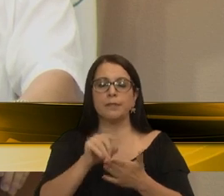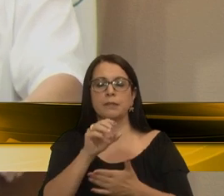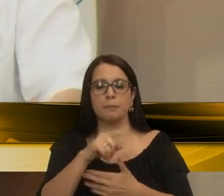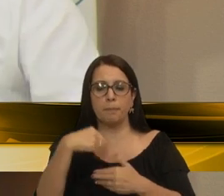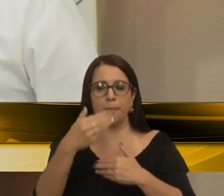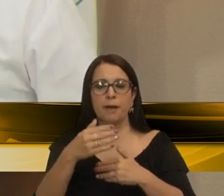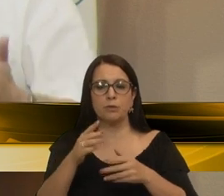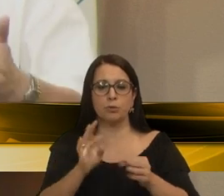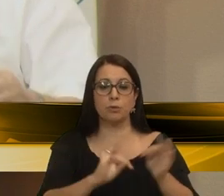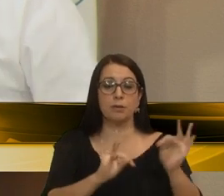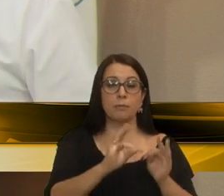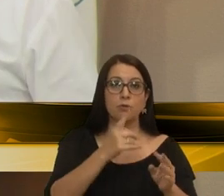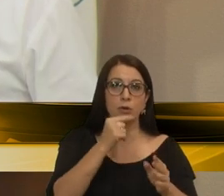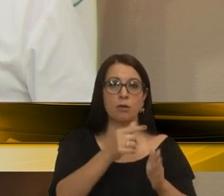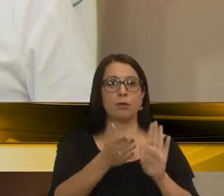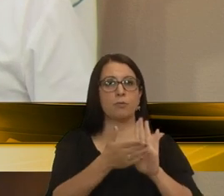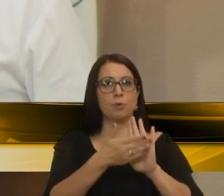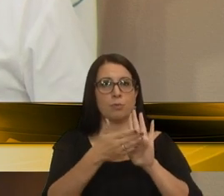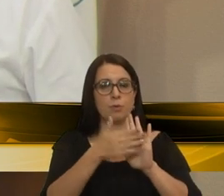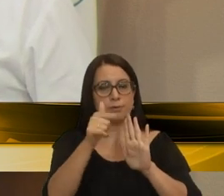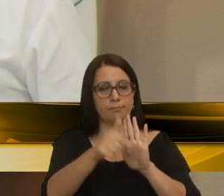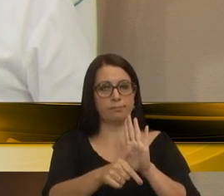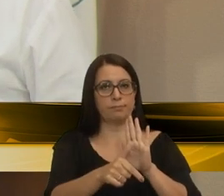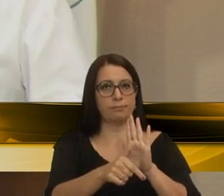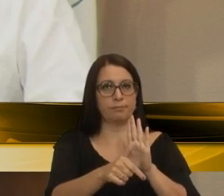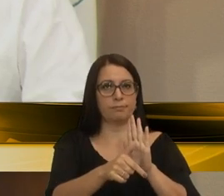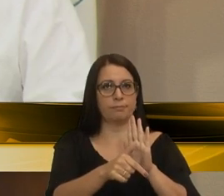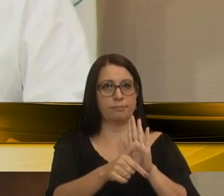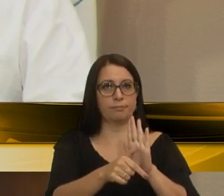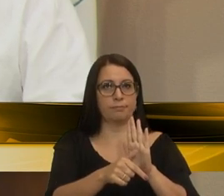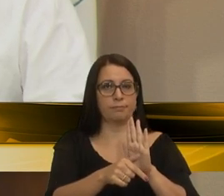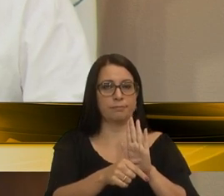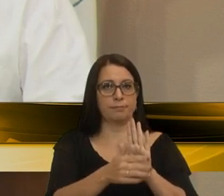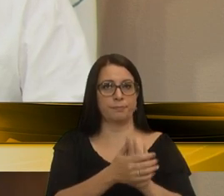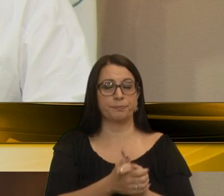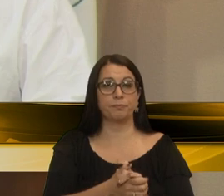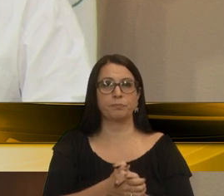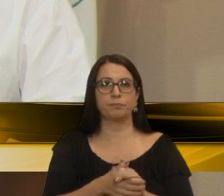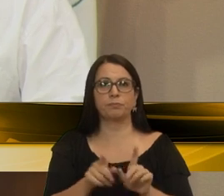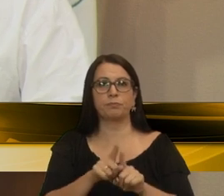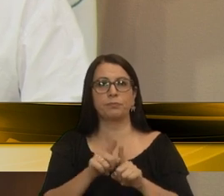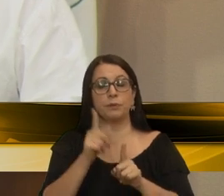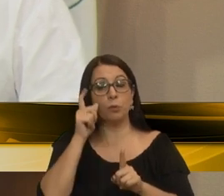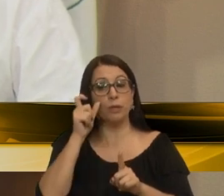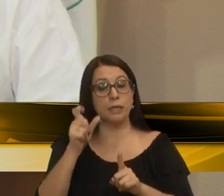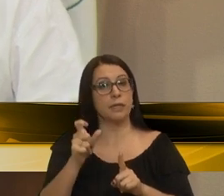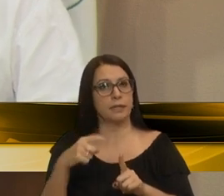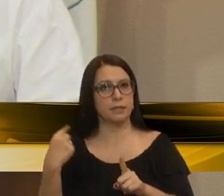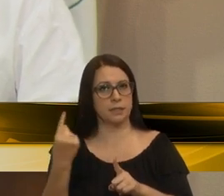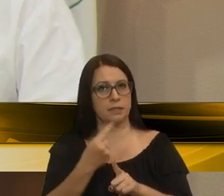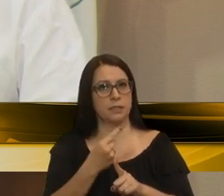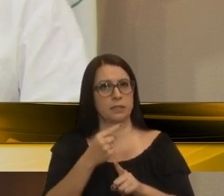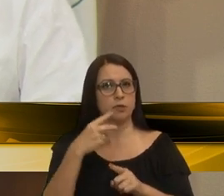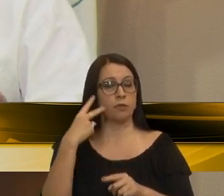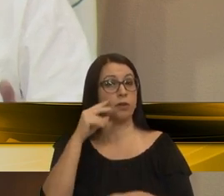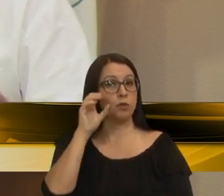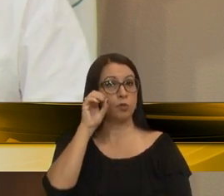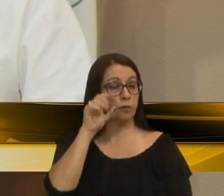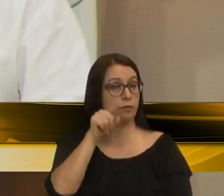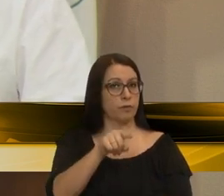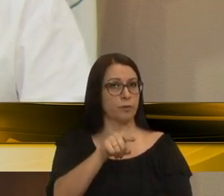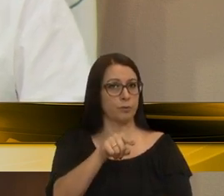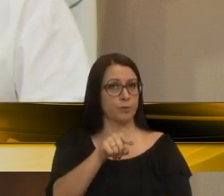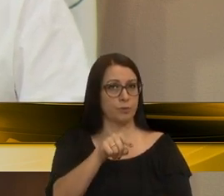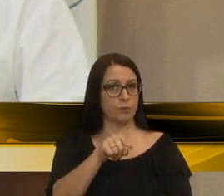das estações de tratamento. Eu até a proposta que está levando colocada. A questão das eis, que é do interesse muito do vereador Fiúza, na